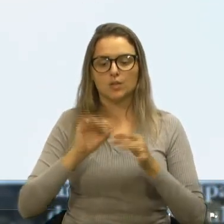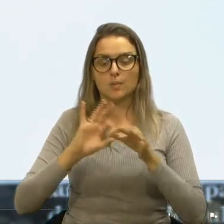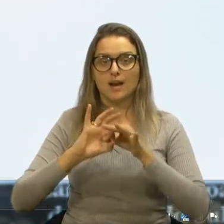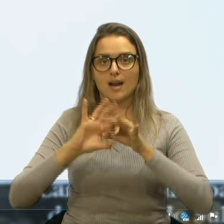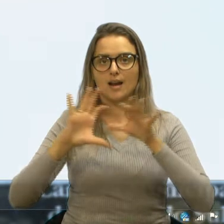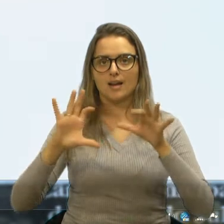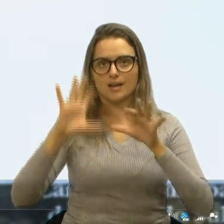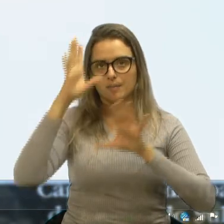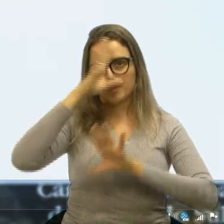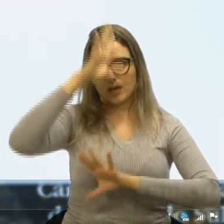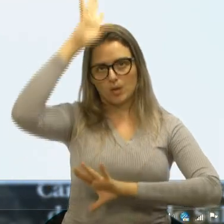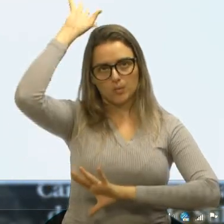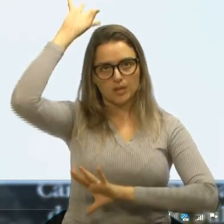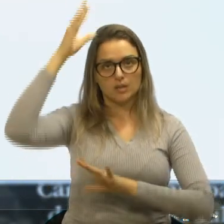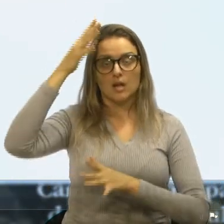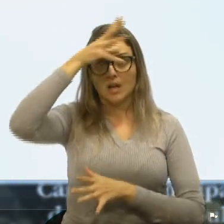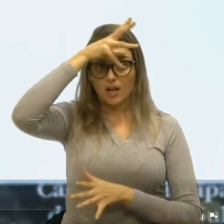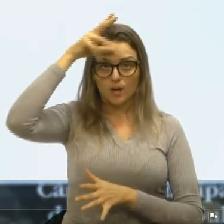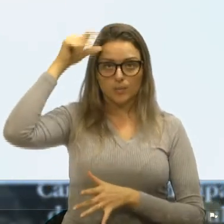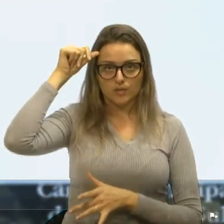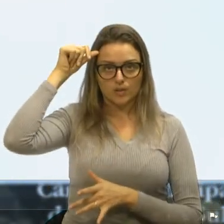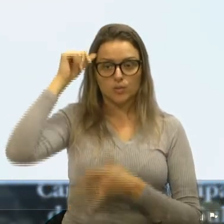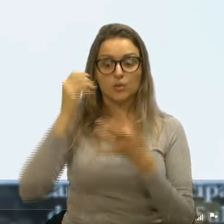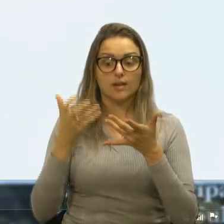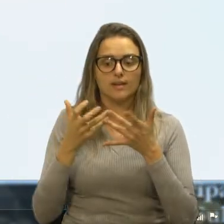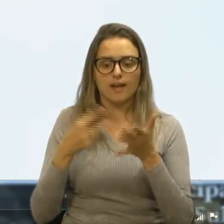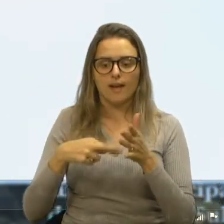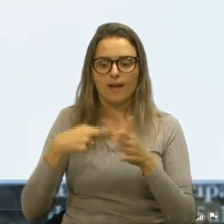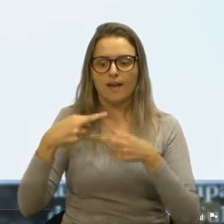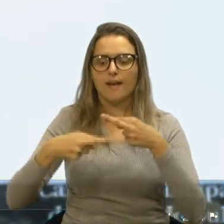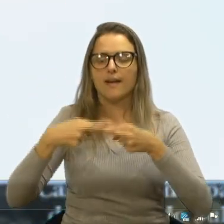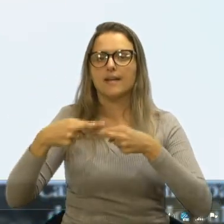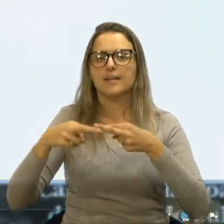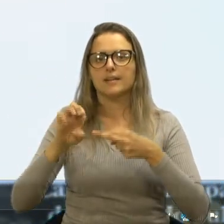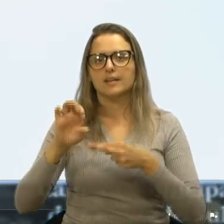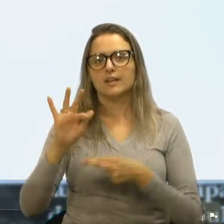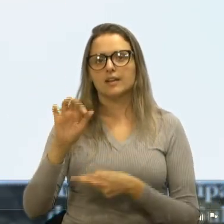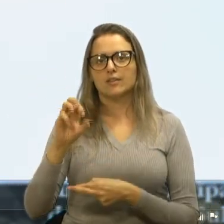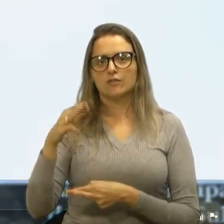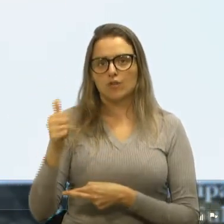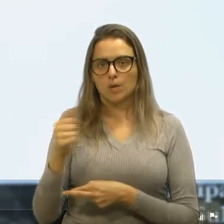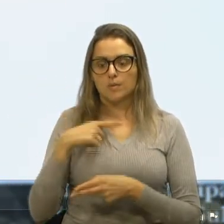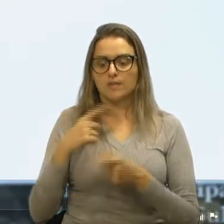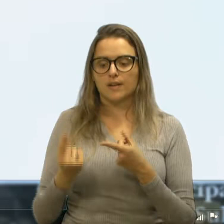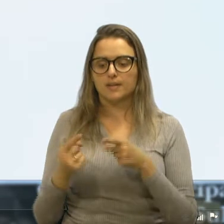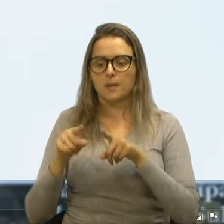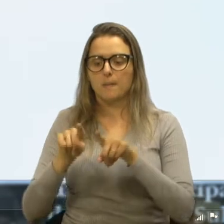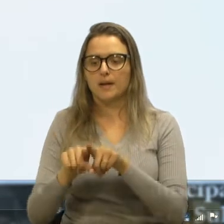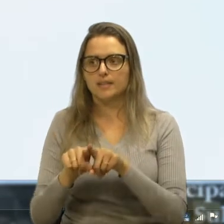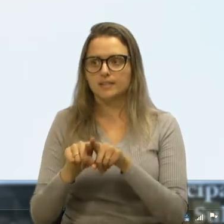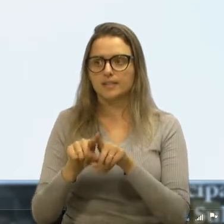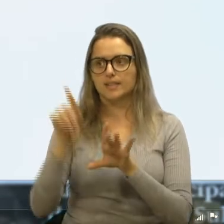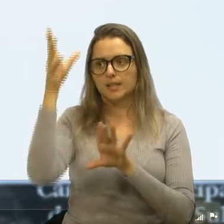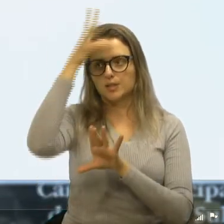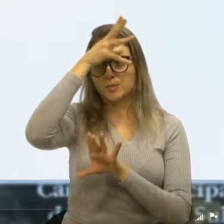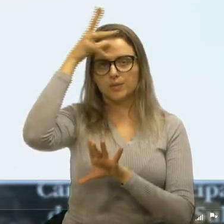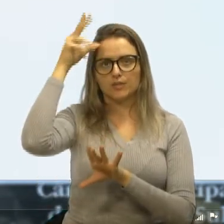A municipalidade está buscando um mecanismo de reforma? Buscará parcerias públicas? A